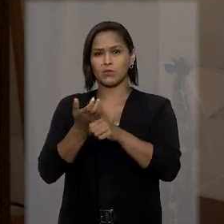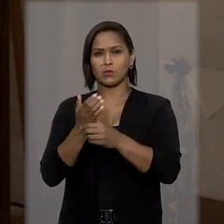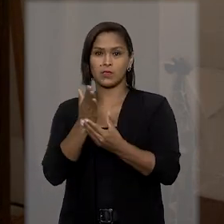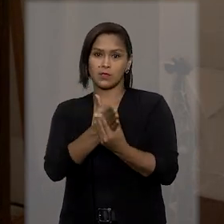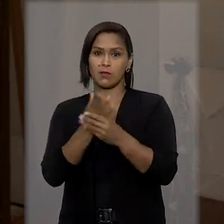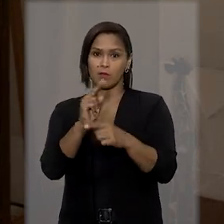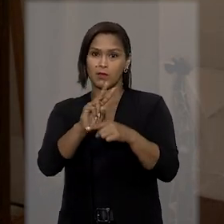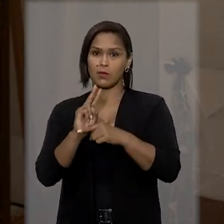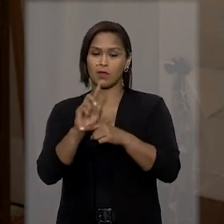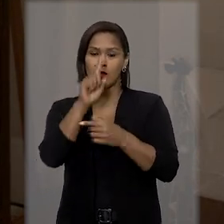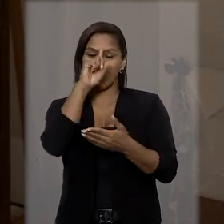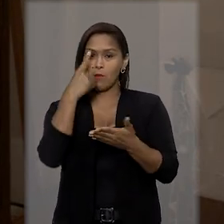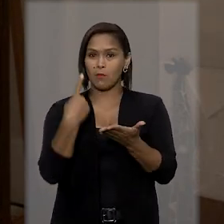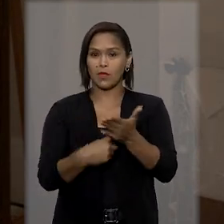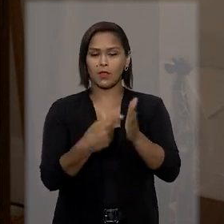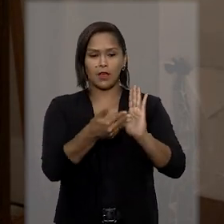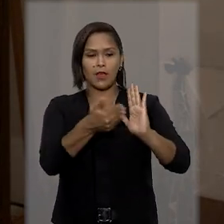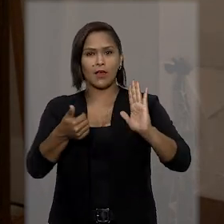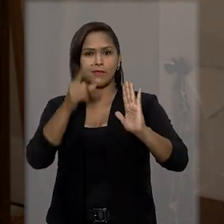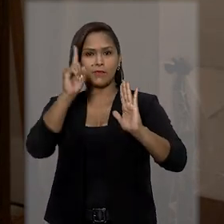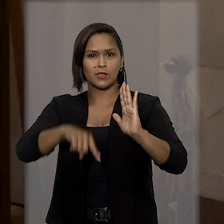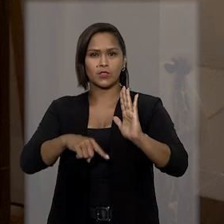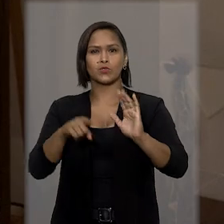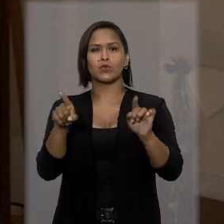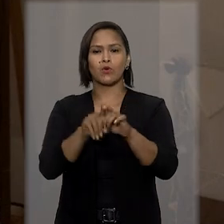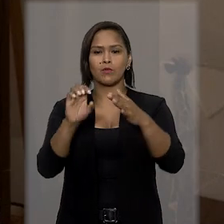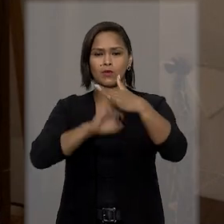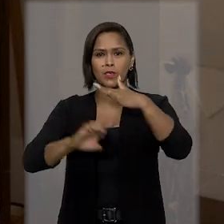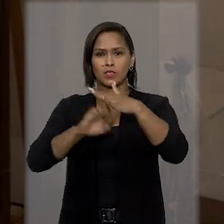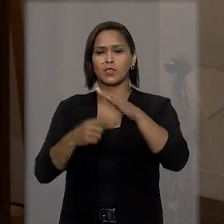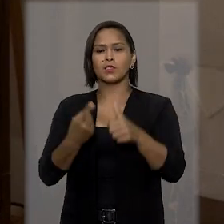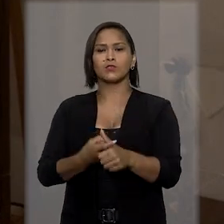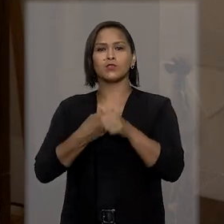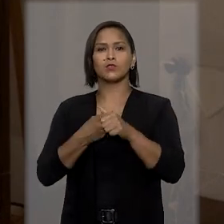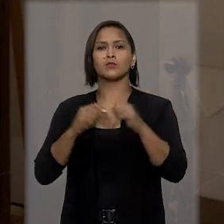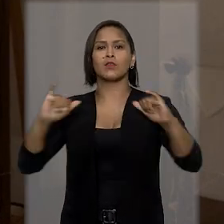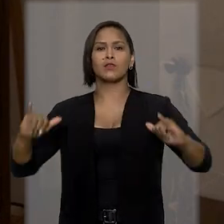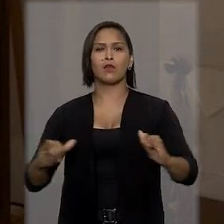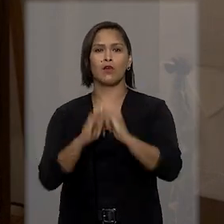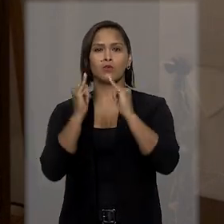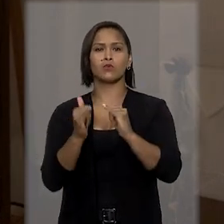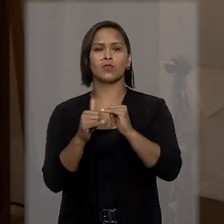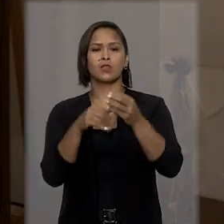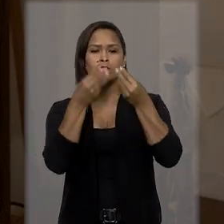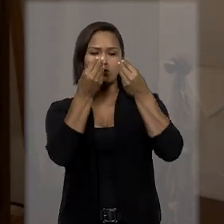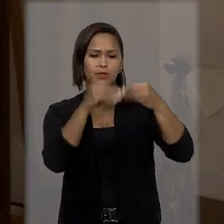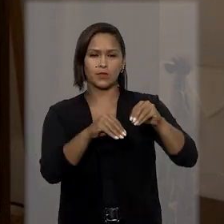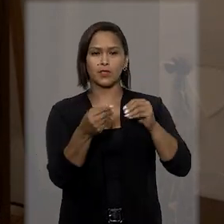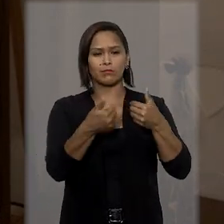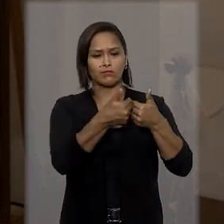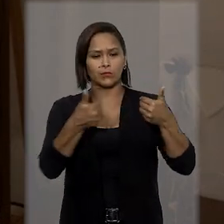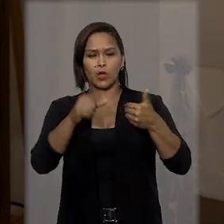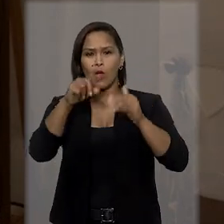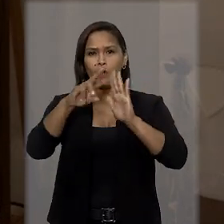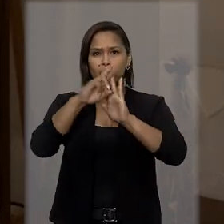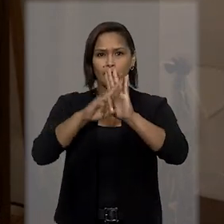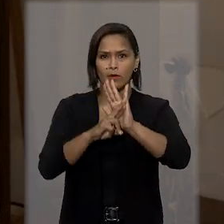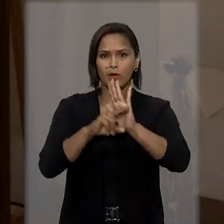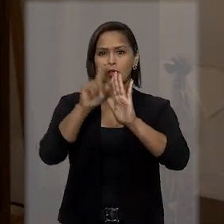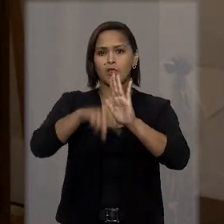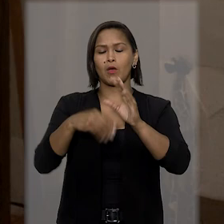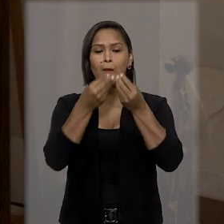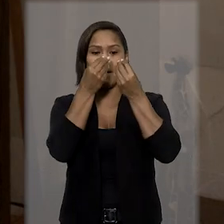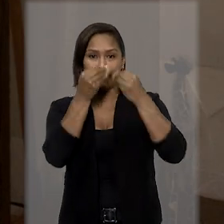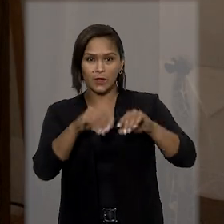Para o ministro, a decisão judicial, que afastou a determinação da agência de suspender a usina, causaria distorção do quadro regulatório,